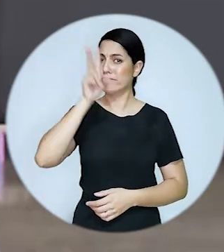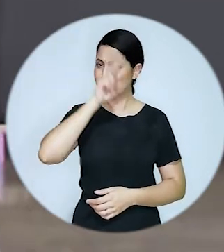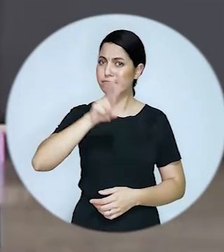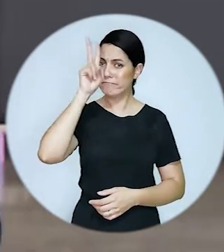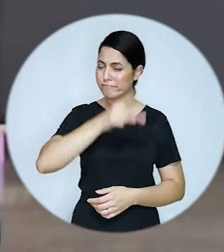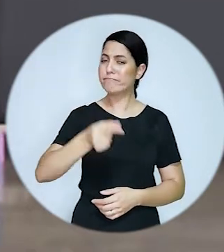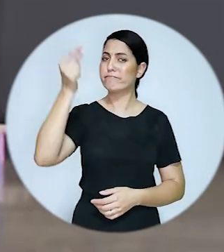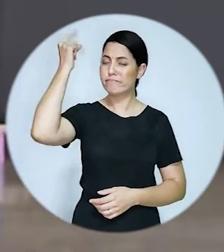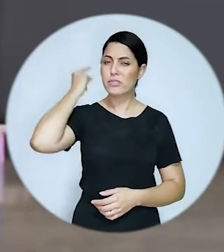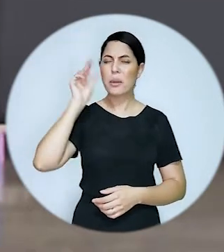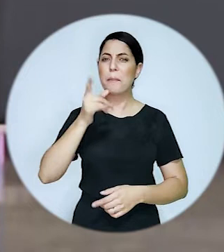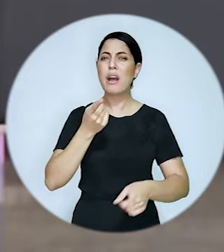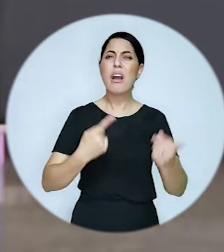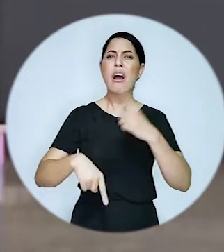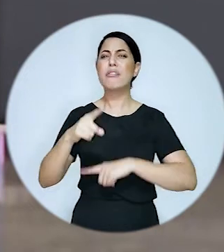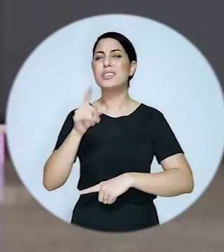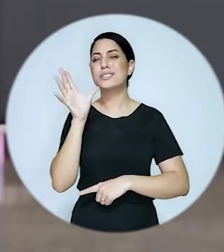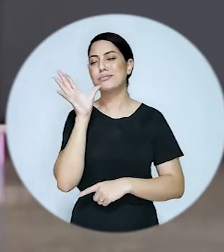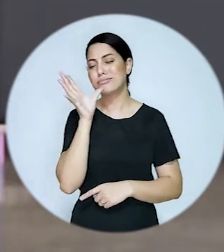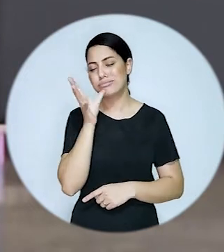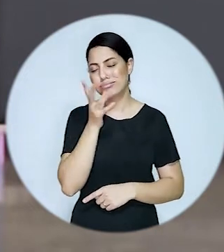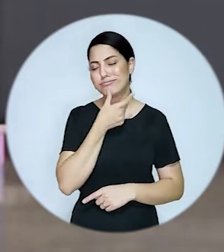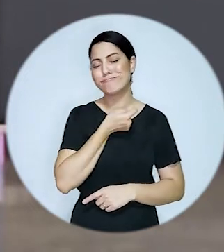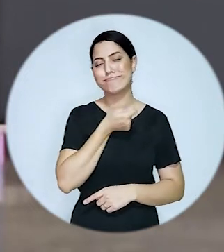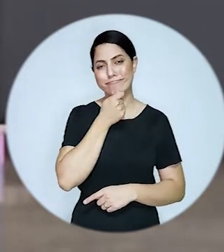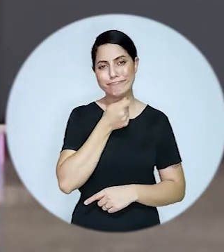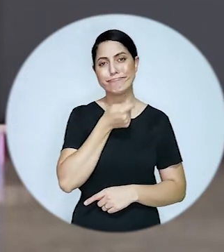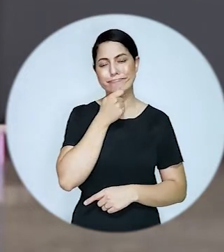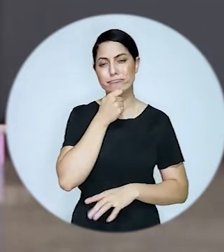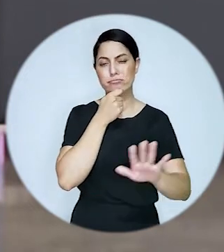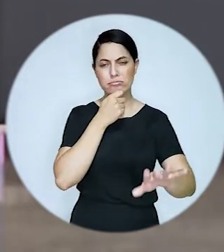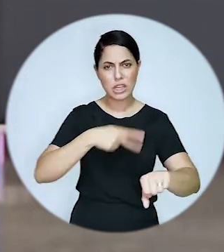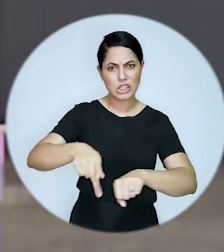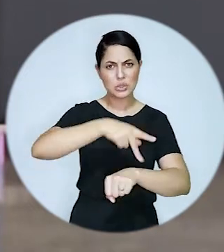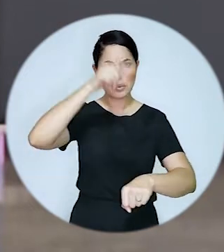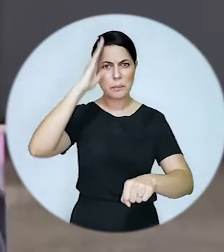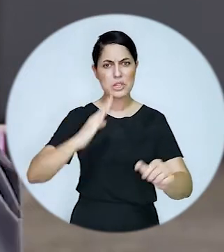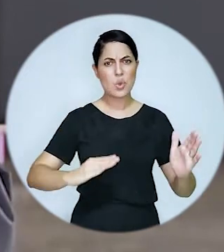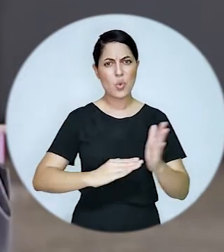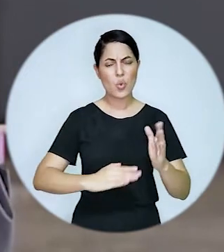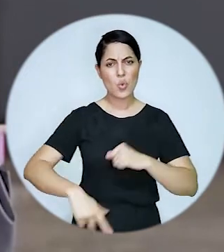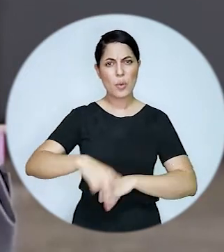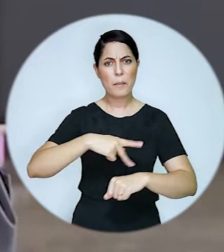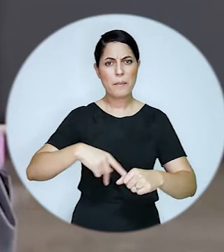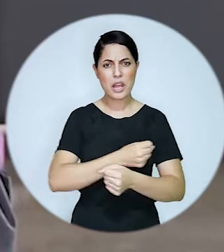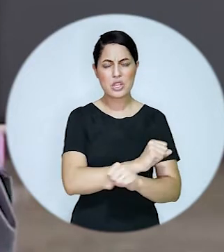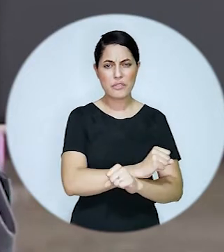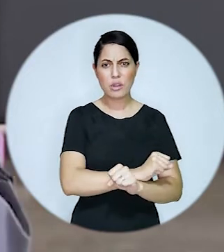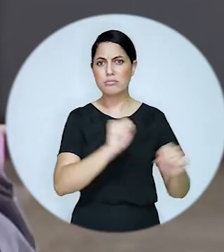história. E os avanços foram lentos, a começar pelo fato de que o Brasil foi o último país das